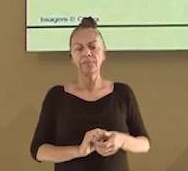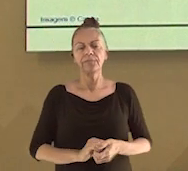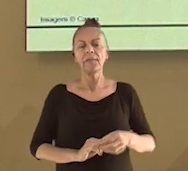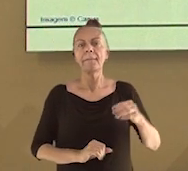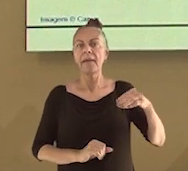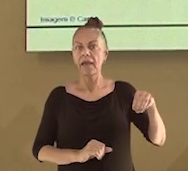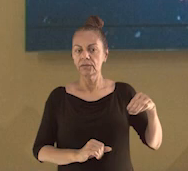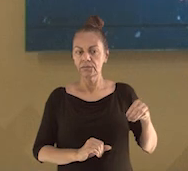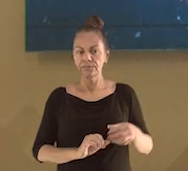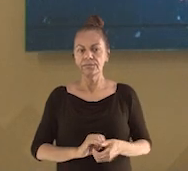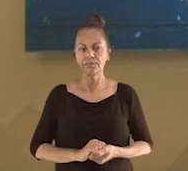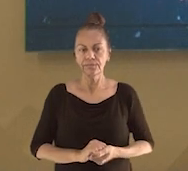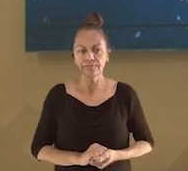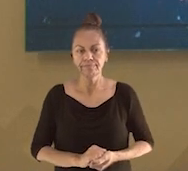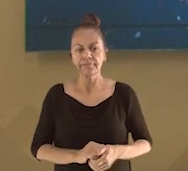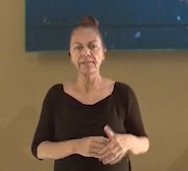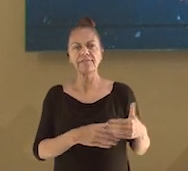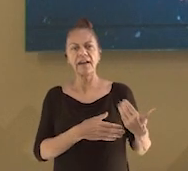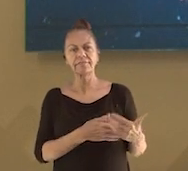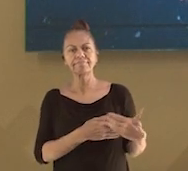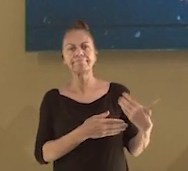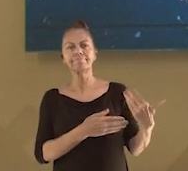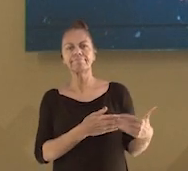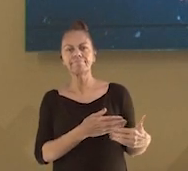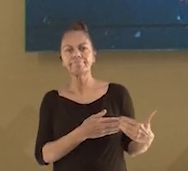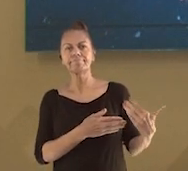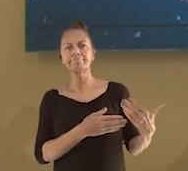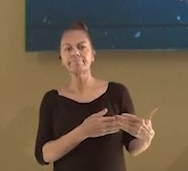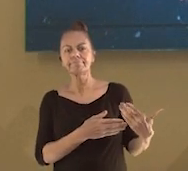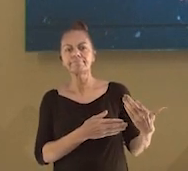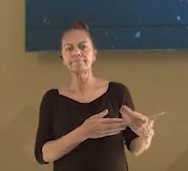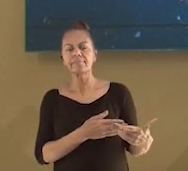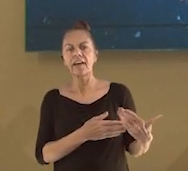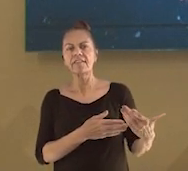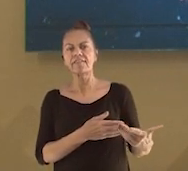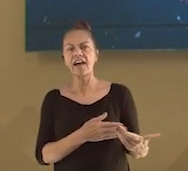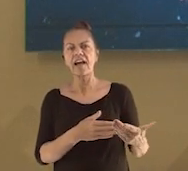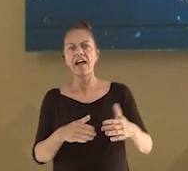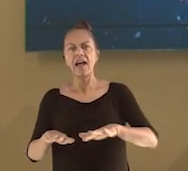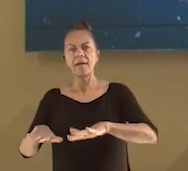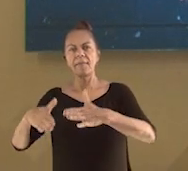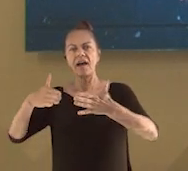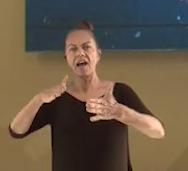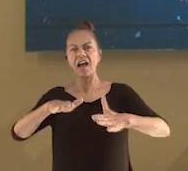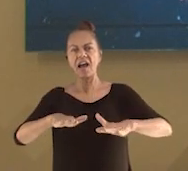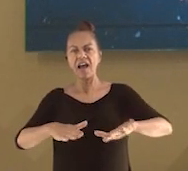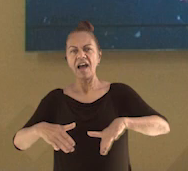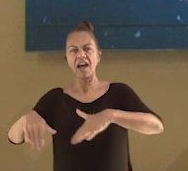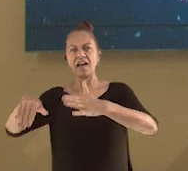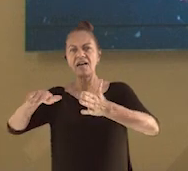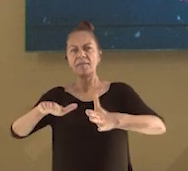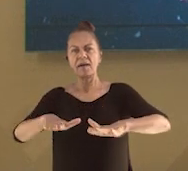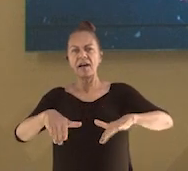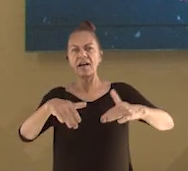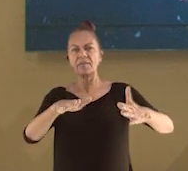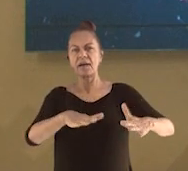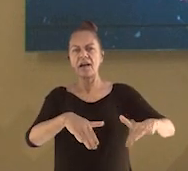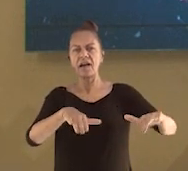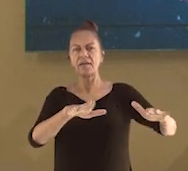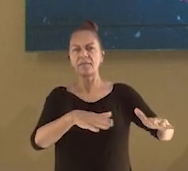E esse plástico vai se decompondo com o passar dos anos. E com a ação da água do mar,